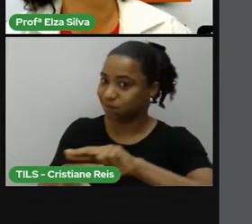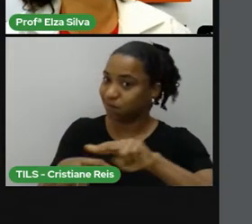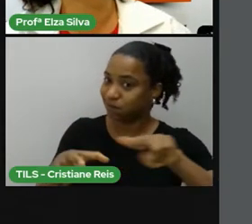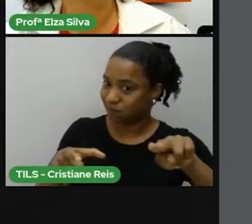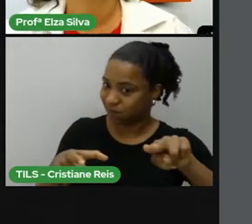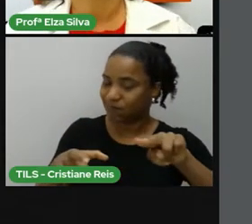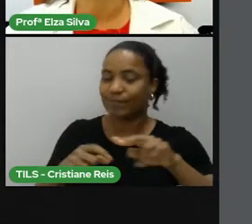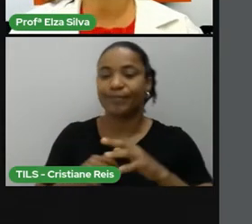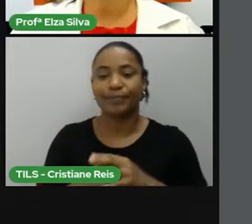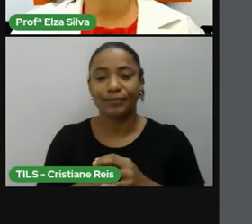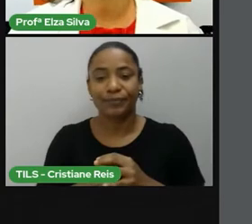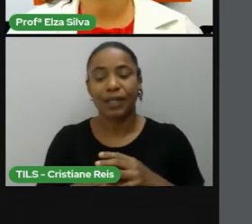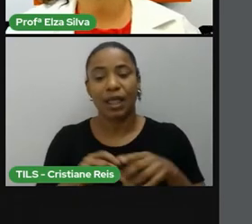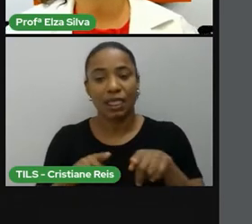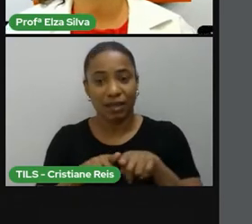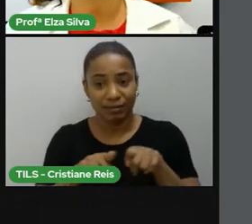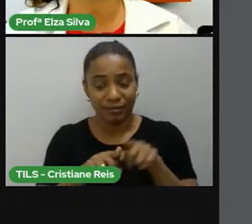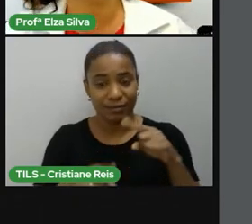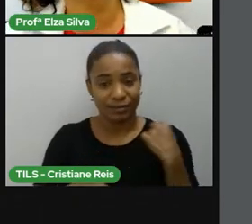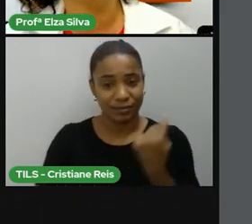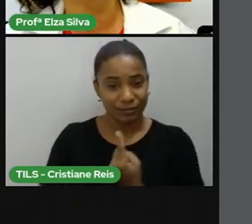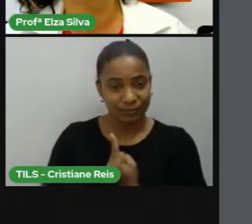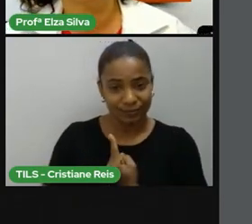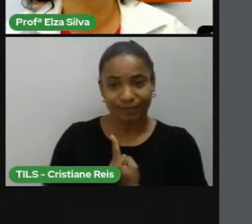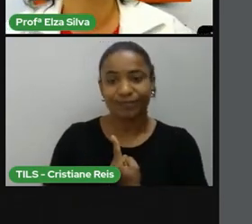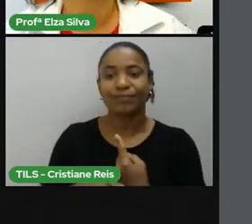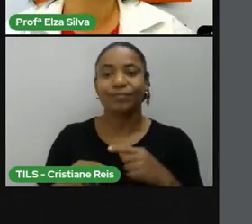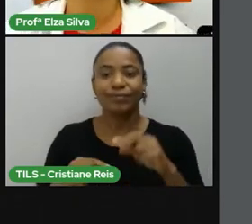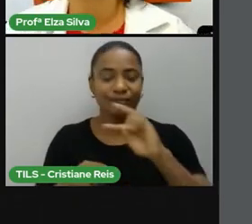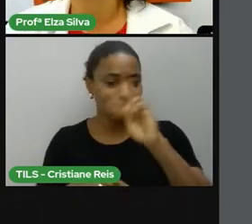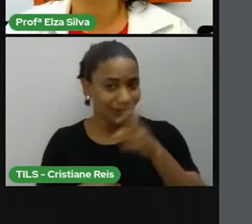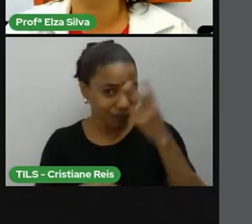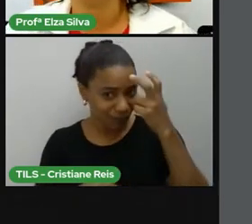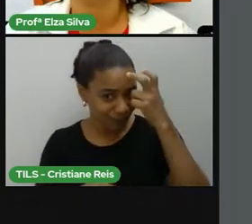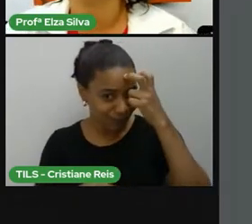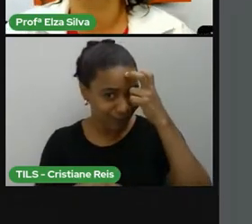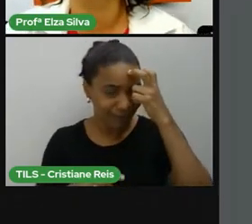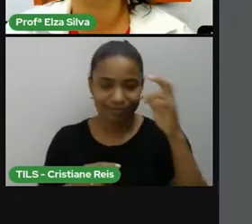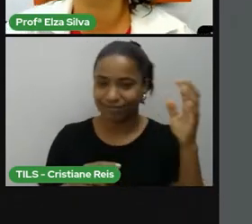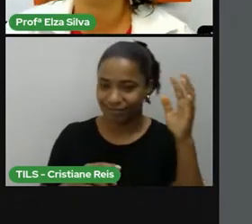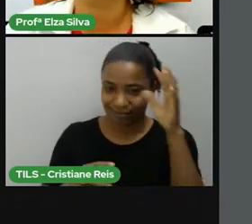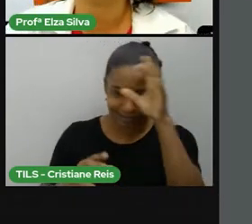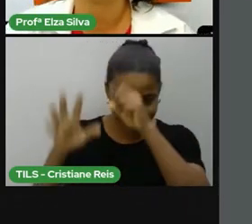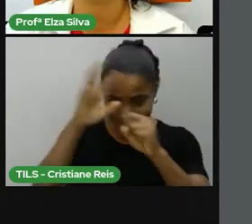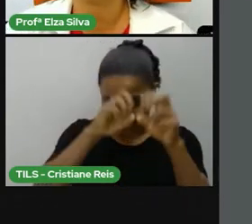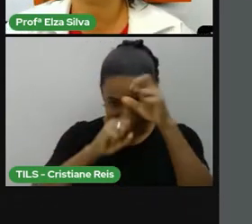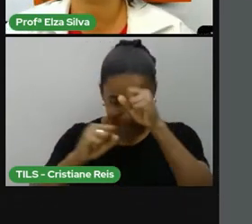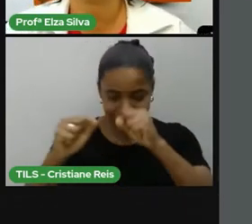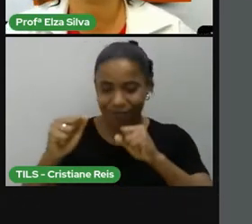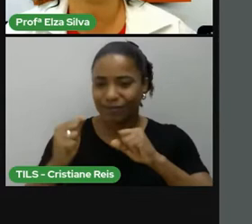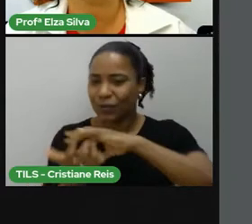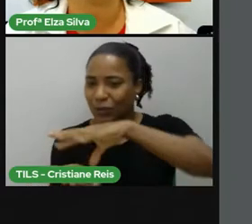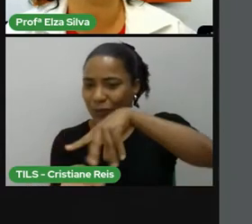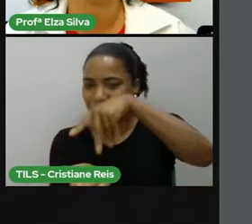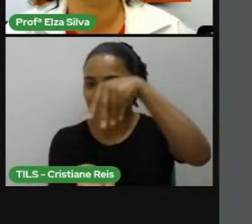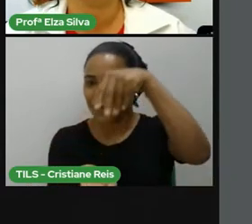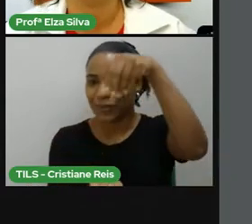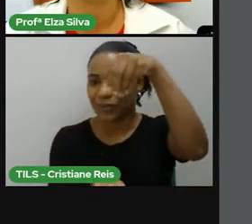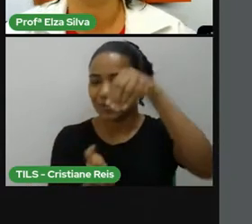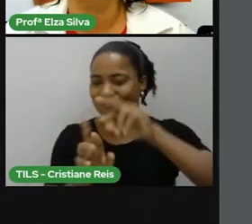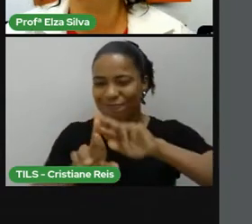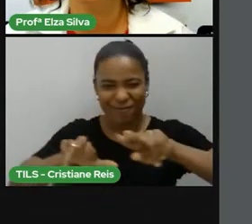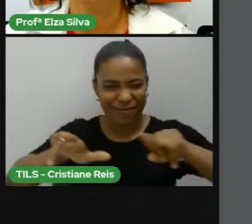também construir repertório cultural através do contato com manifestações artísticas culturais,